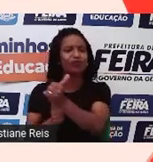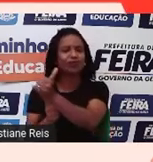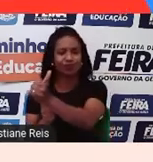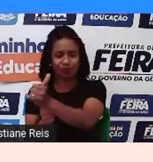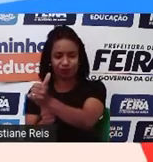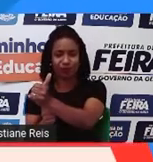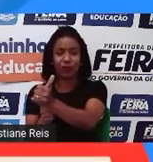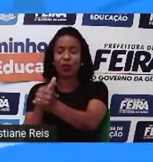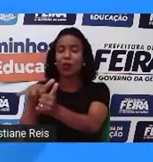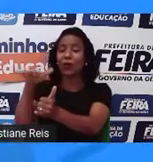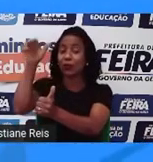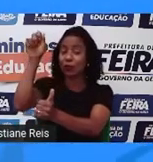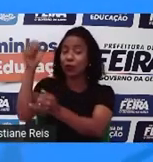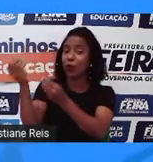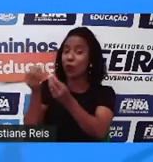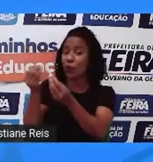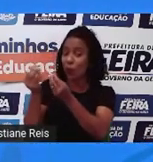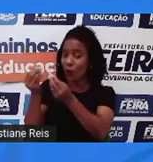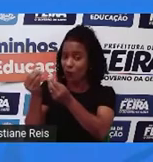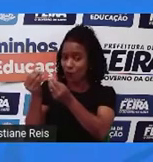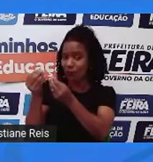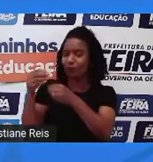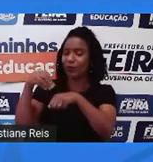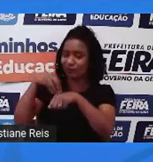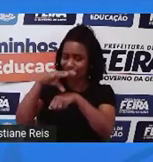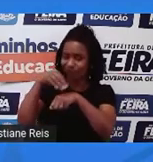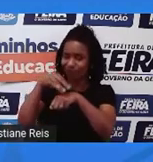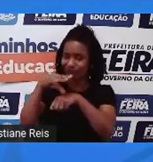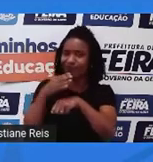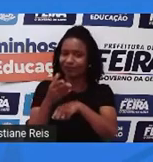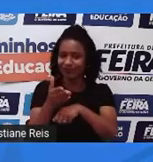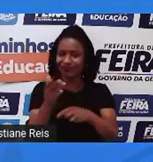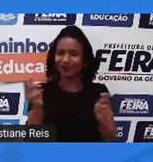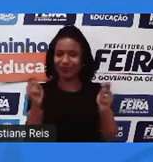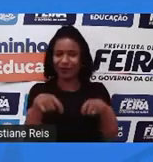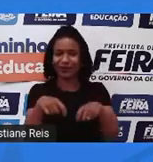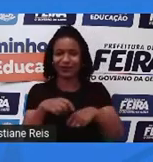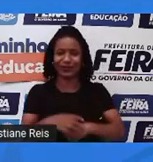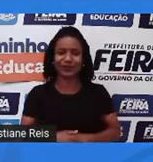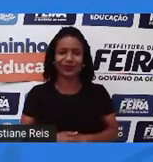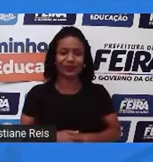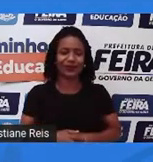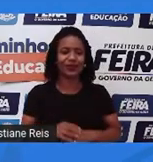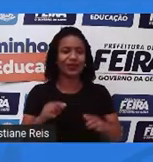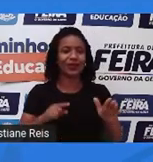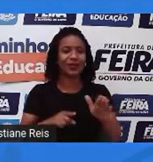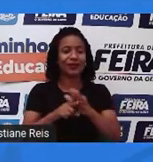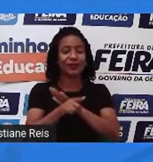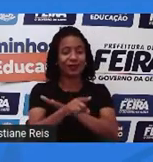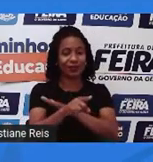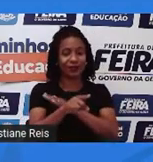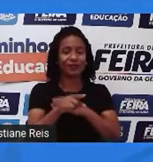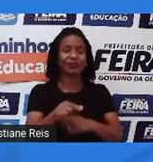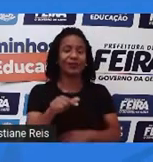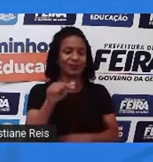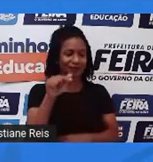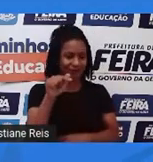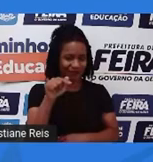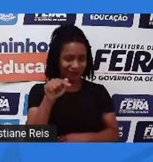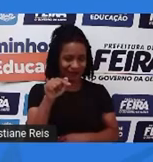proceder. Ok? Let's go. Então, vejamos aqui o nosso próximo desafio. Número 7.